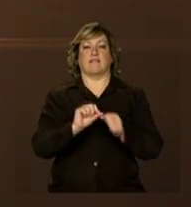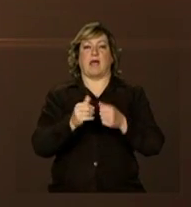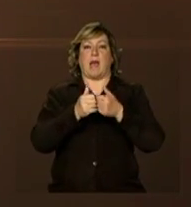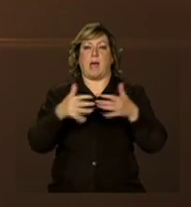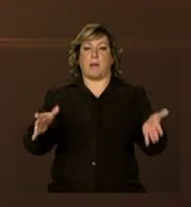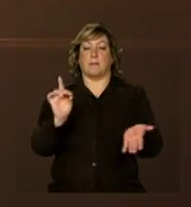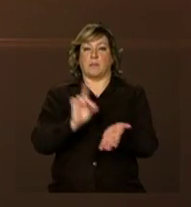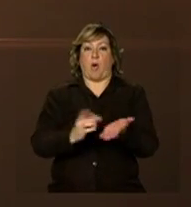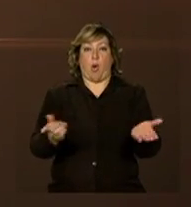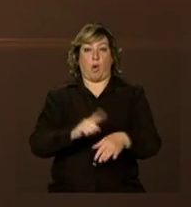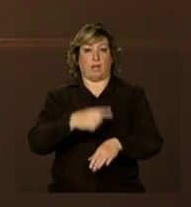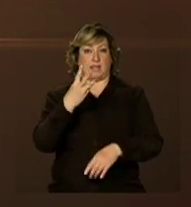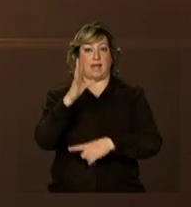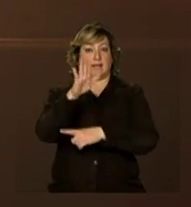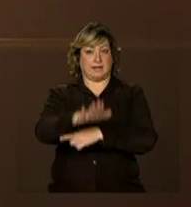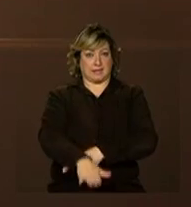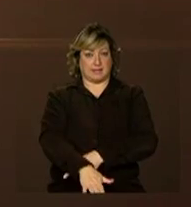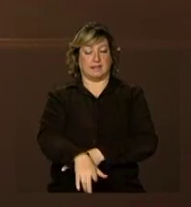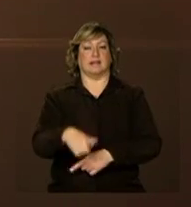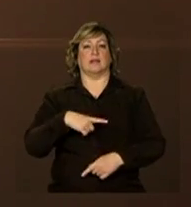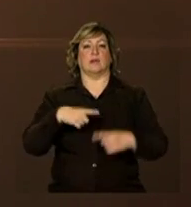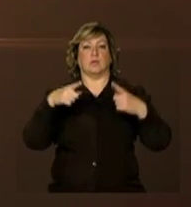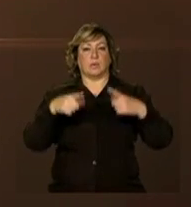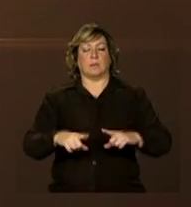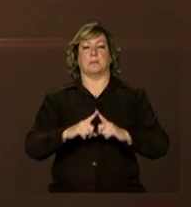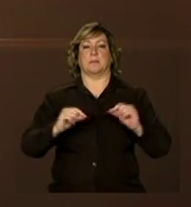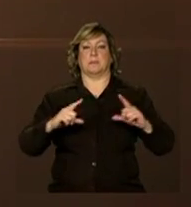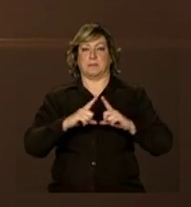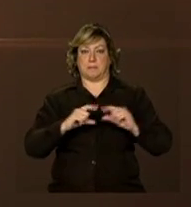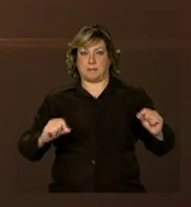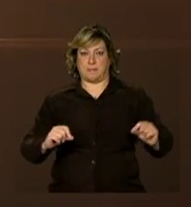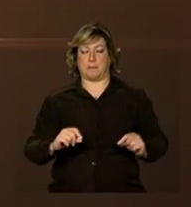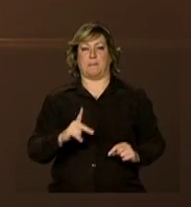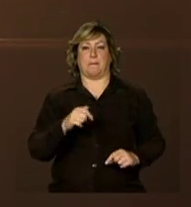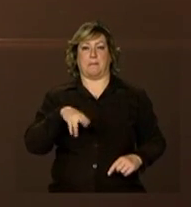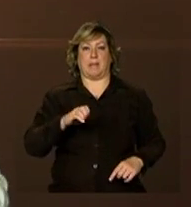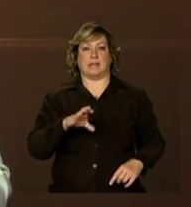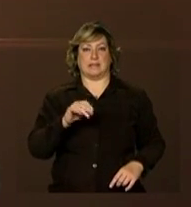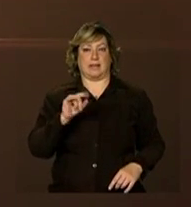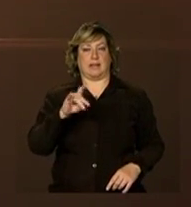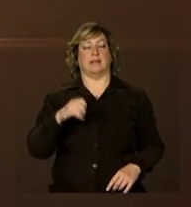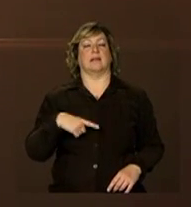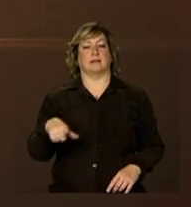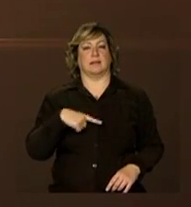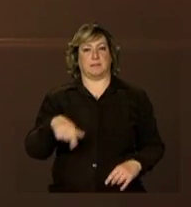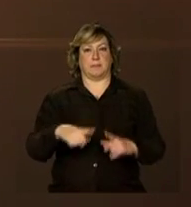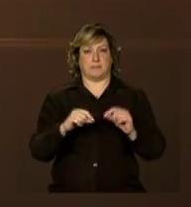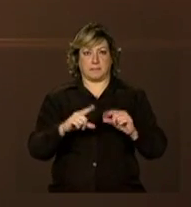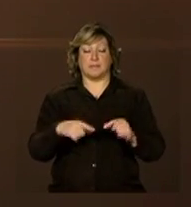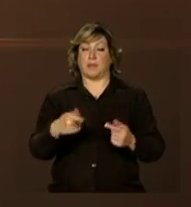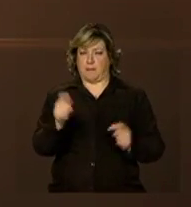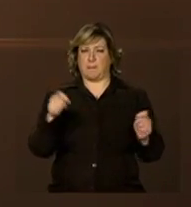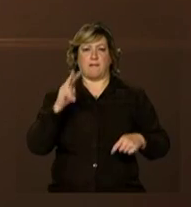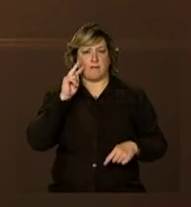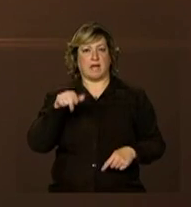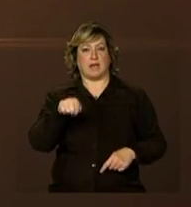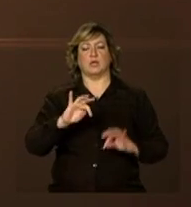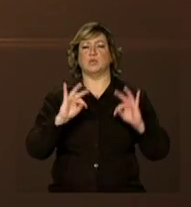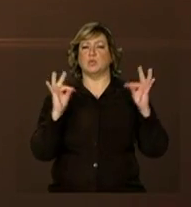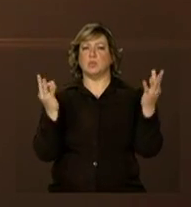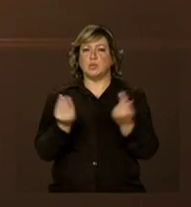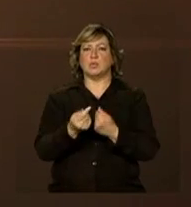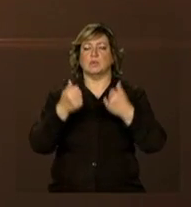hoje às três horas da tarde no pavilhão de exposições do Parque da Cidade, em Brasília. E você pode acompanhar a cobertura